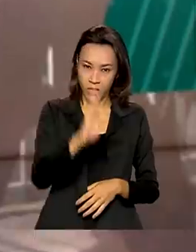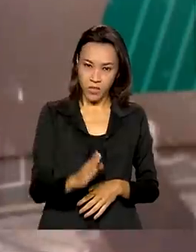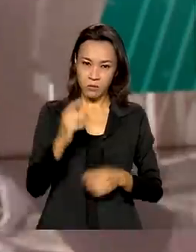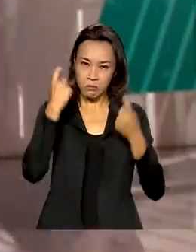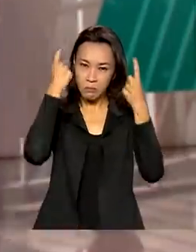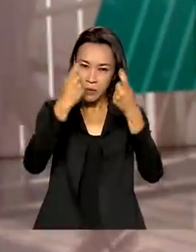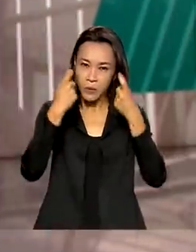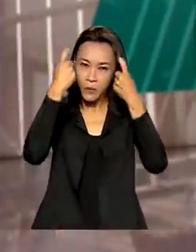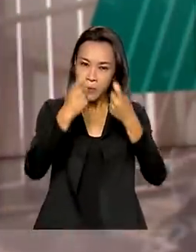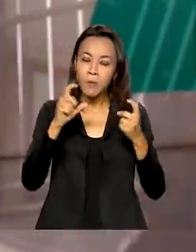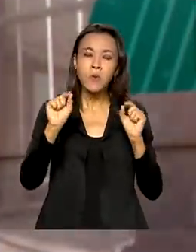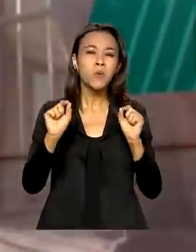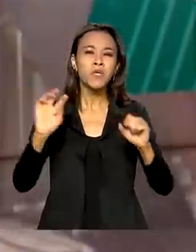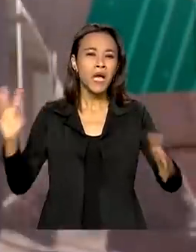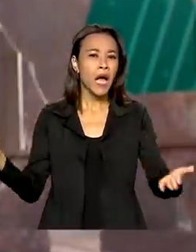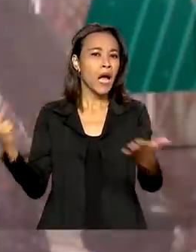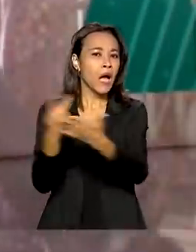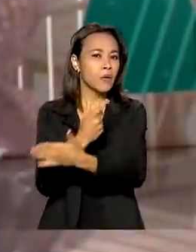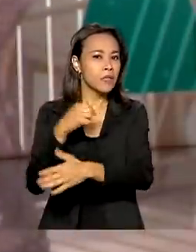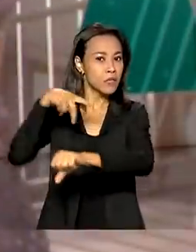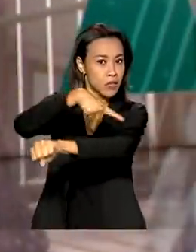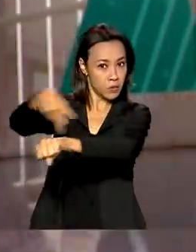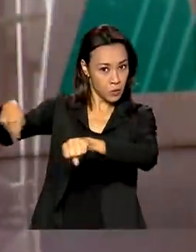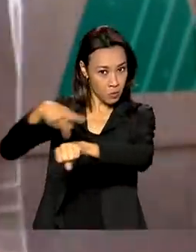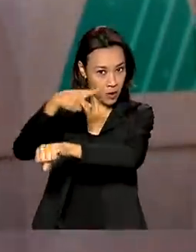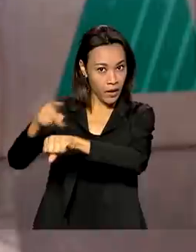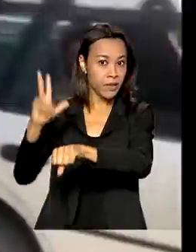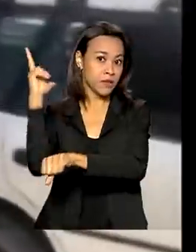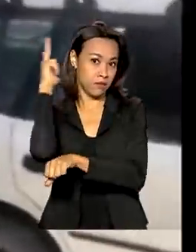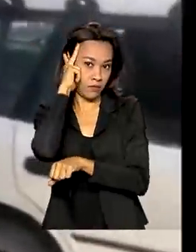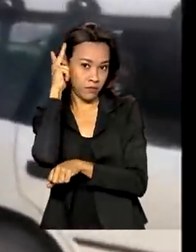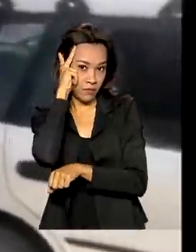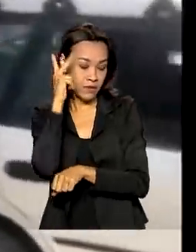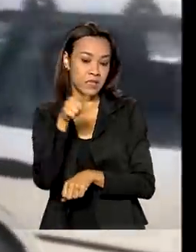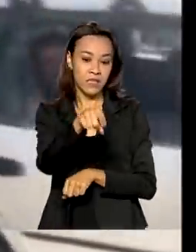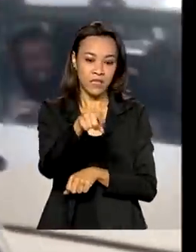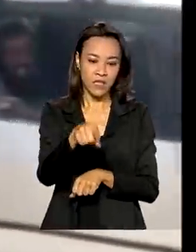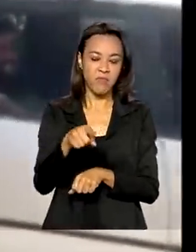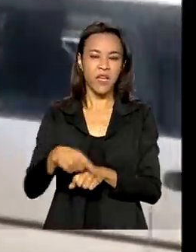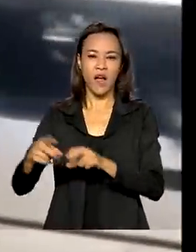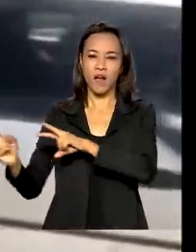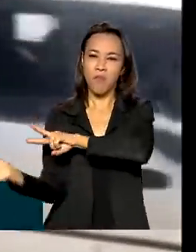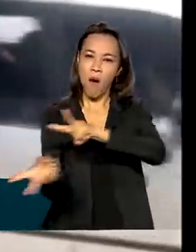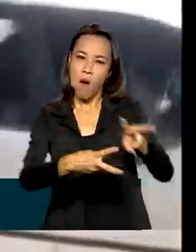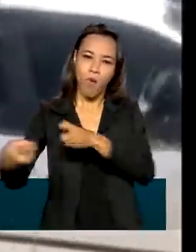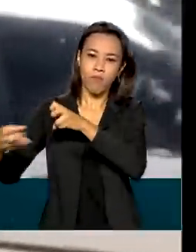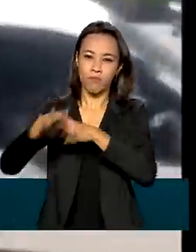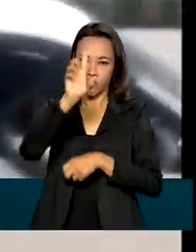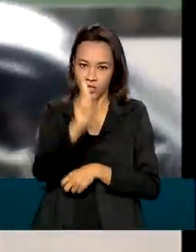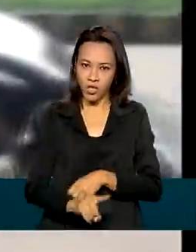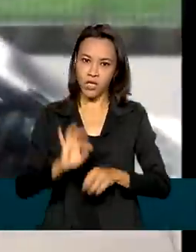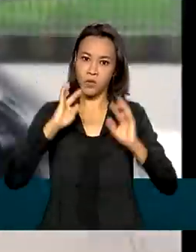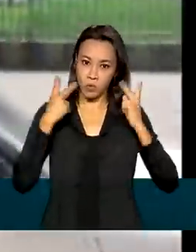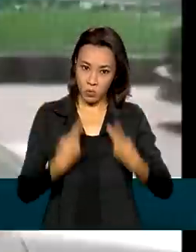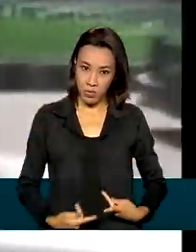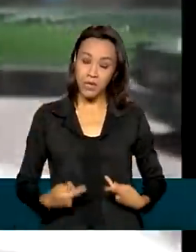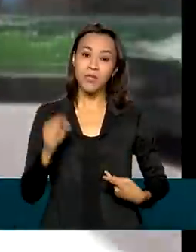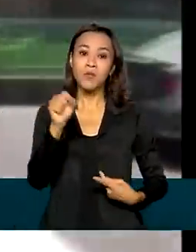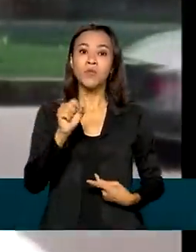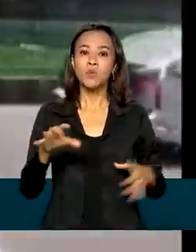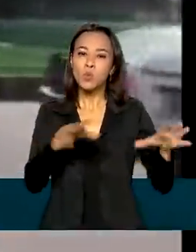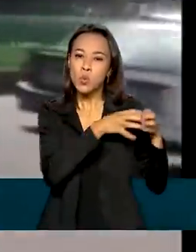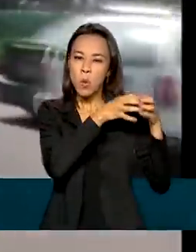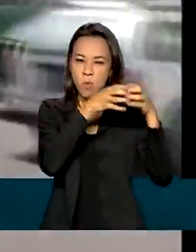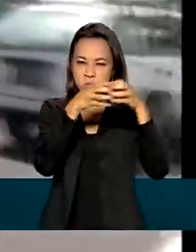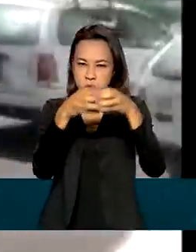preocupação com a situação no Afeganistão e as graves violações dos direitos humanos após o grupo Talibã invadir a capital do